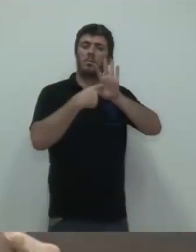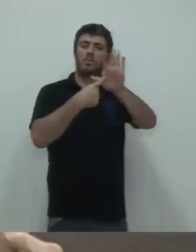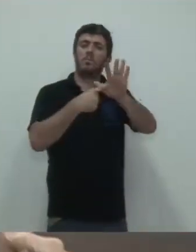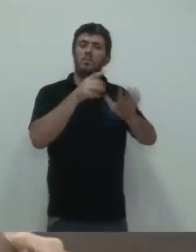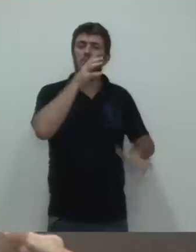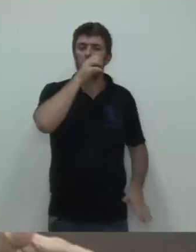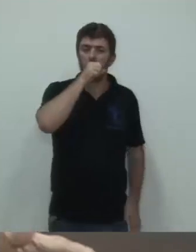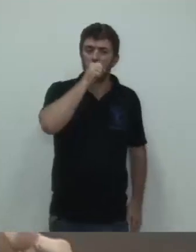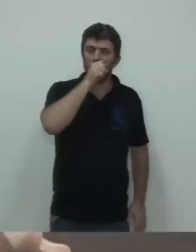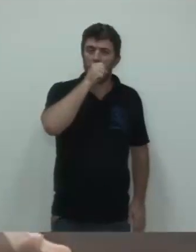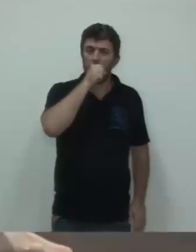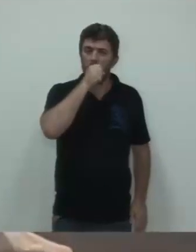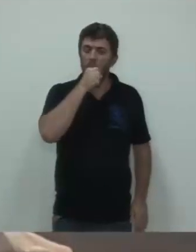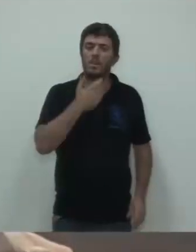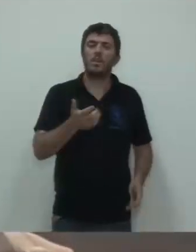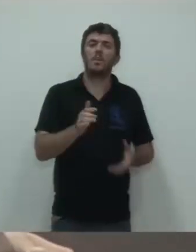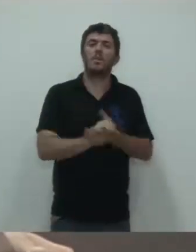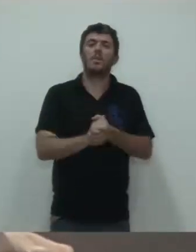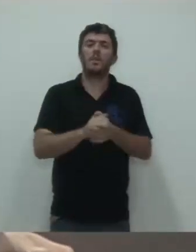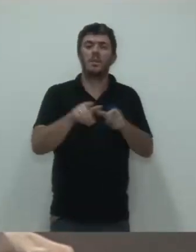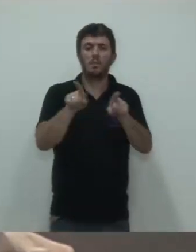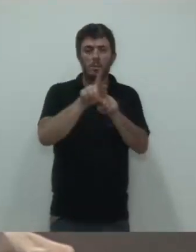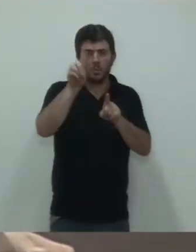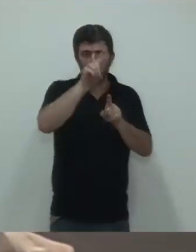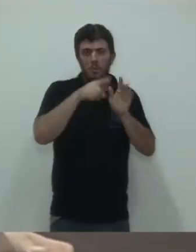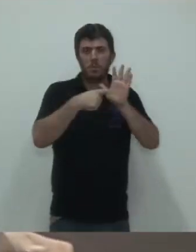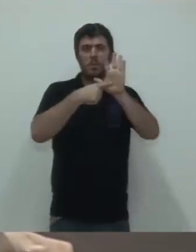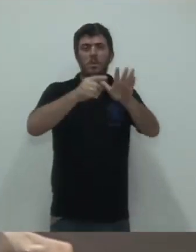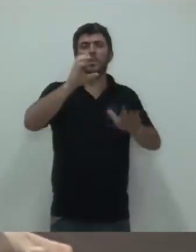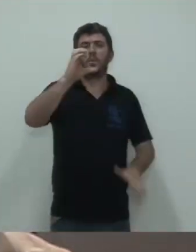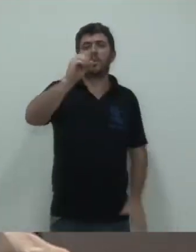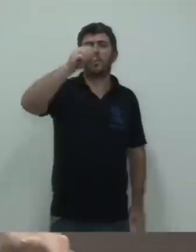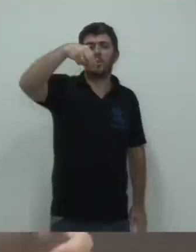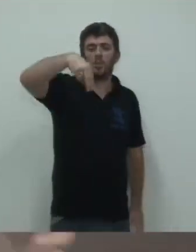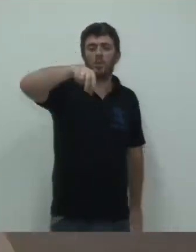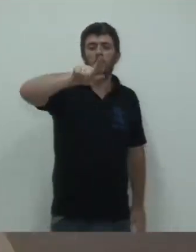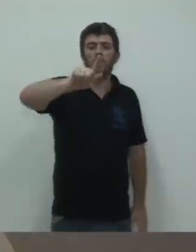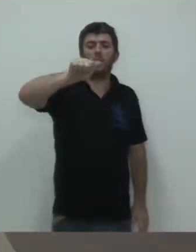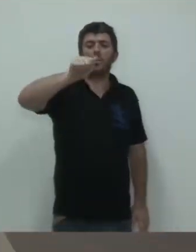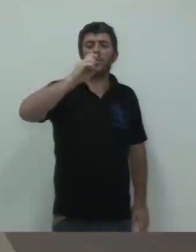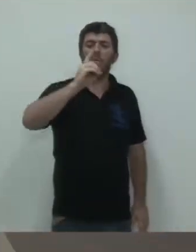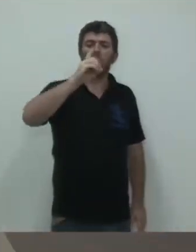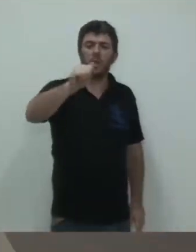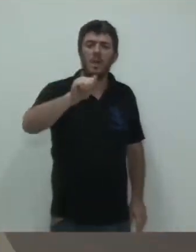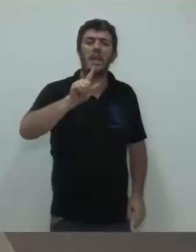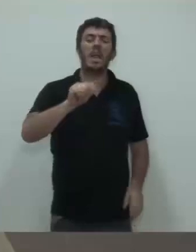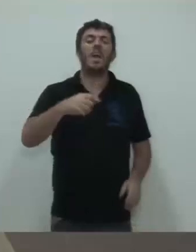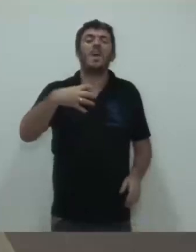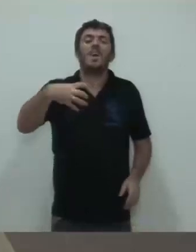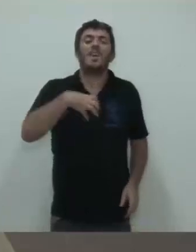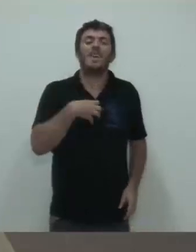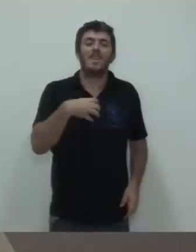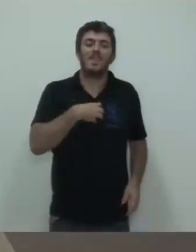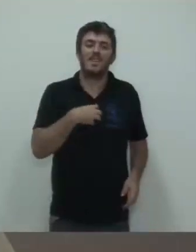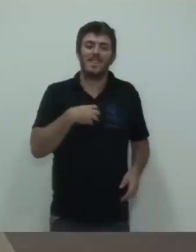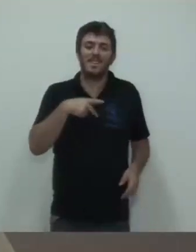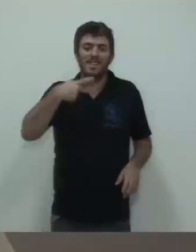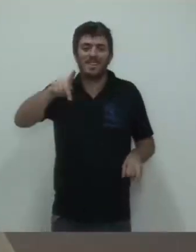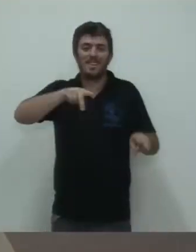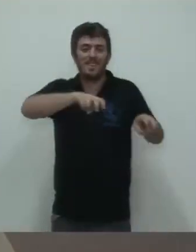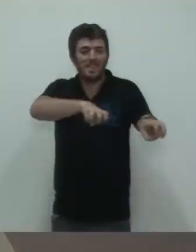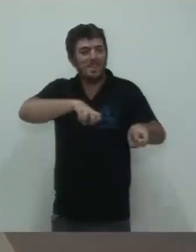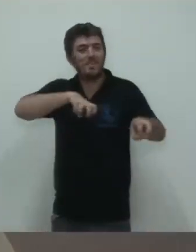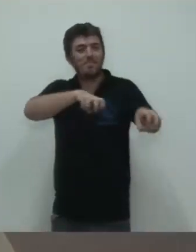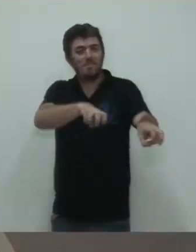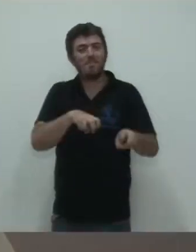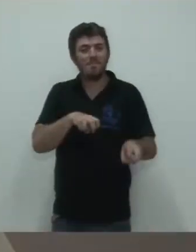congada, ou cateretê, como também é chamado, um outro de folia de reis. Vamos ter também a participação, a